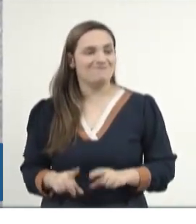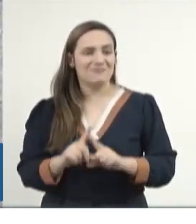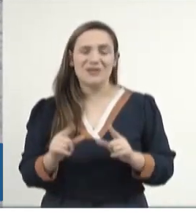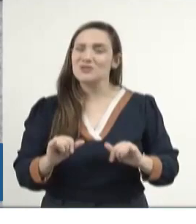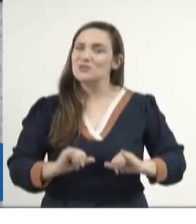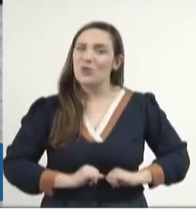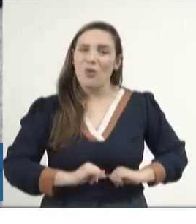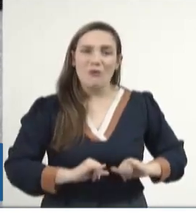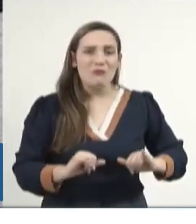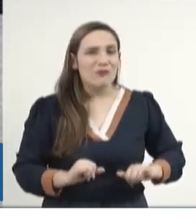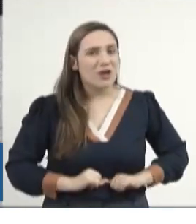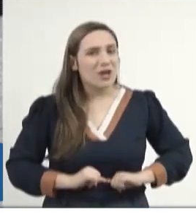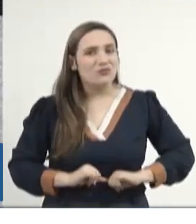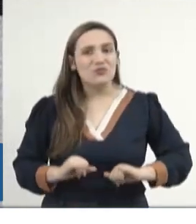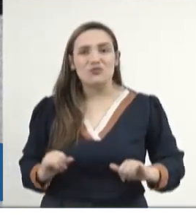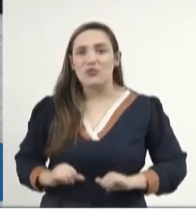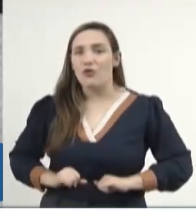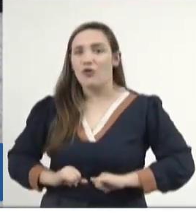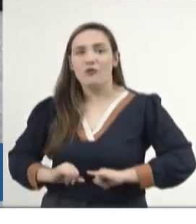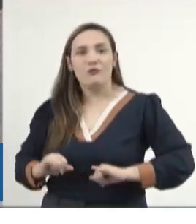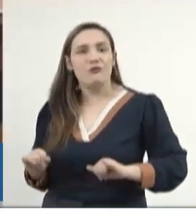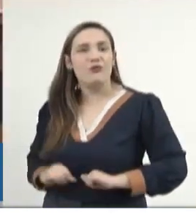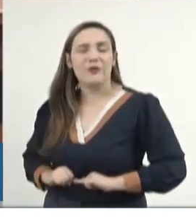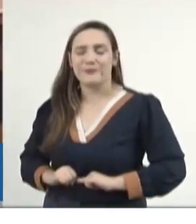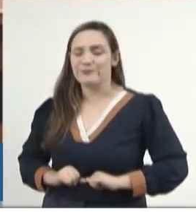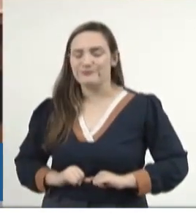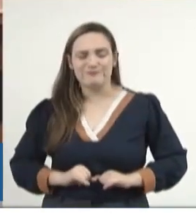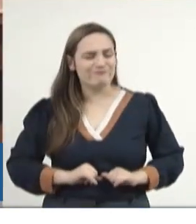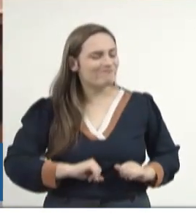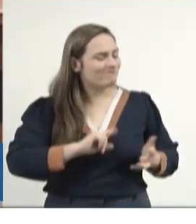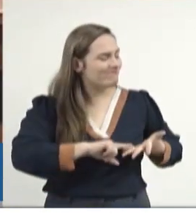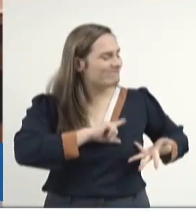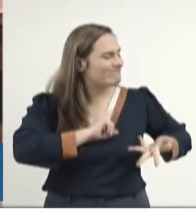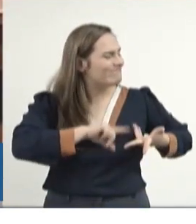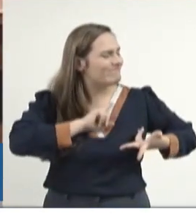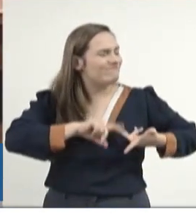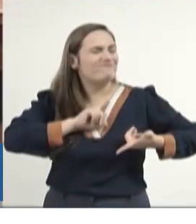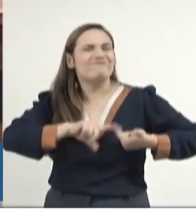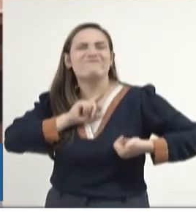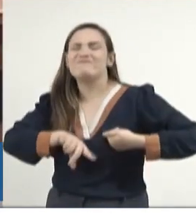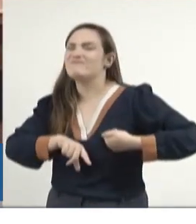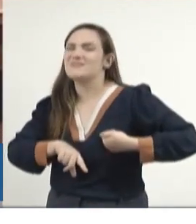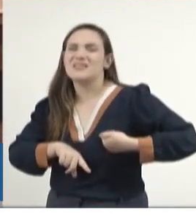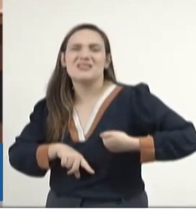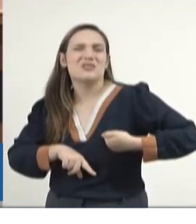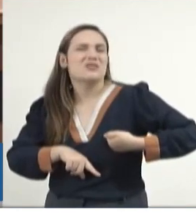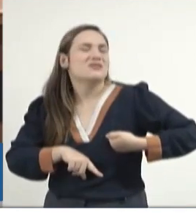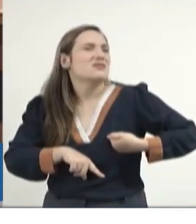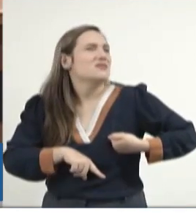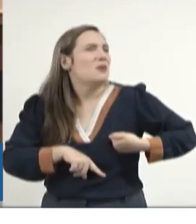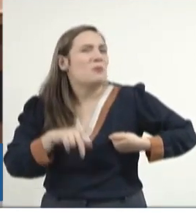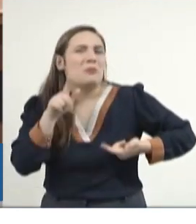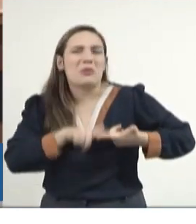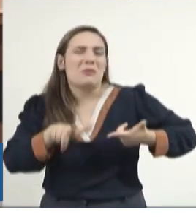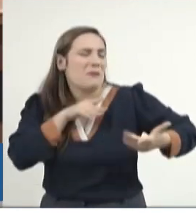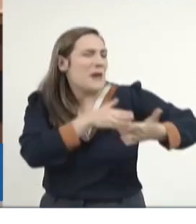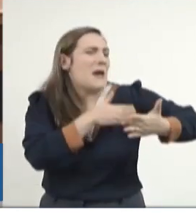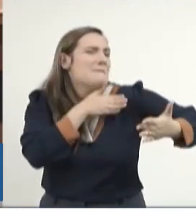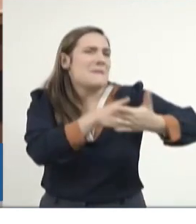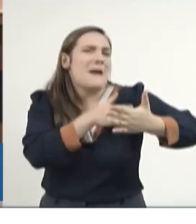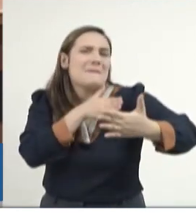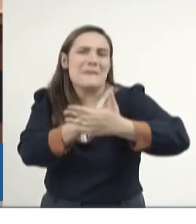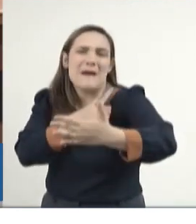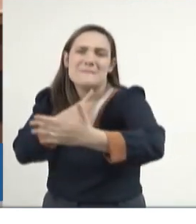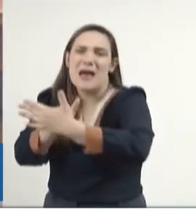várias, várias, várias, várias intempéries da sua vida, várias